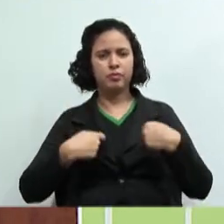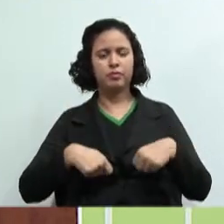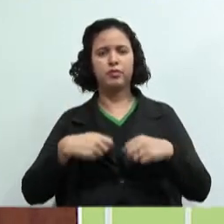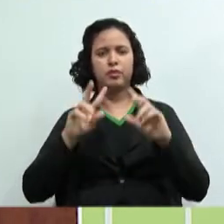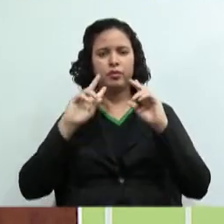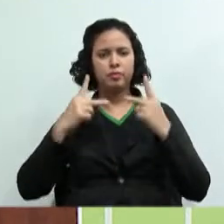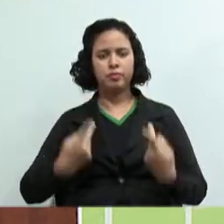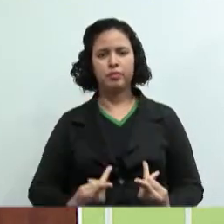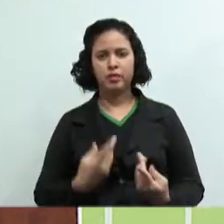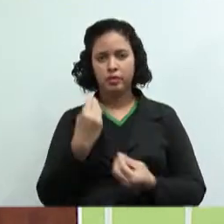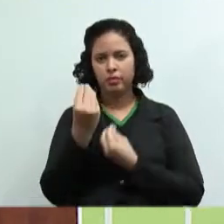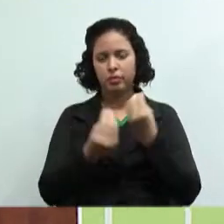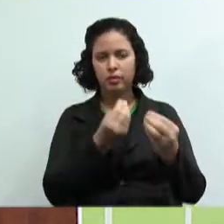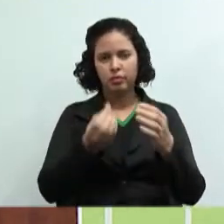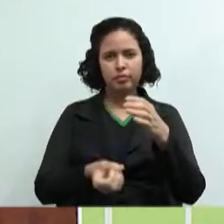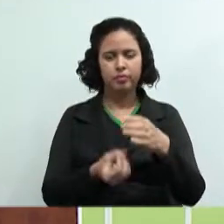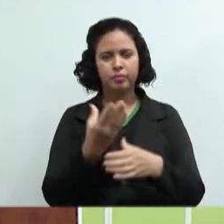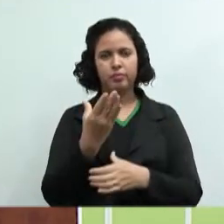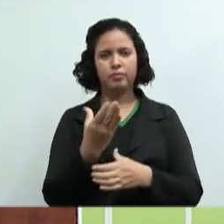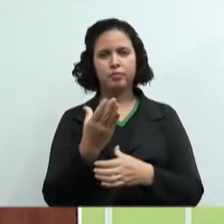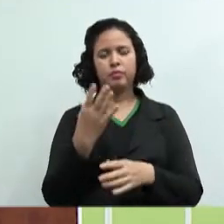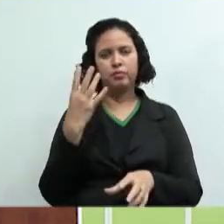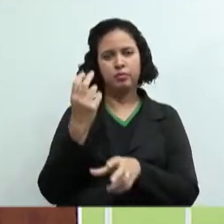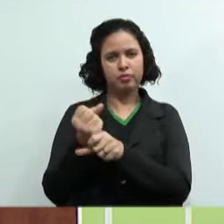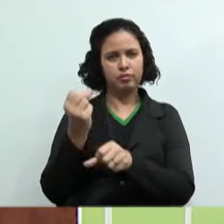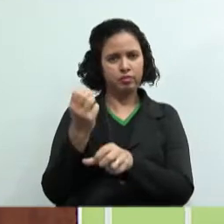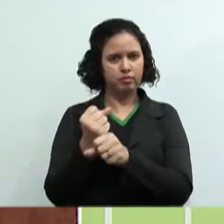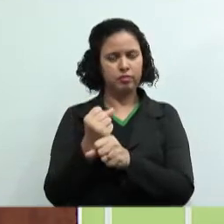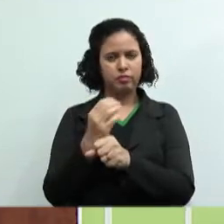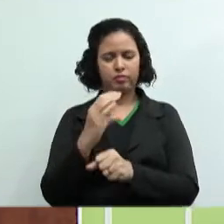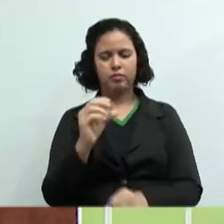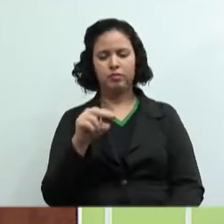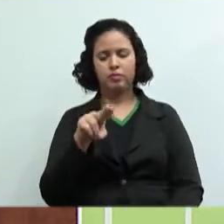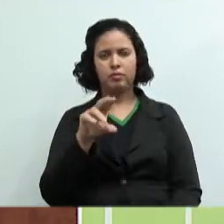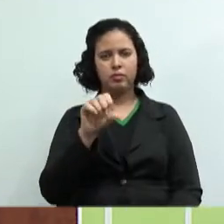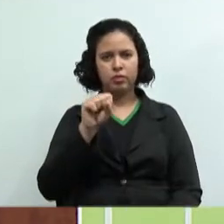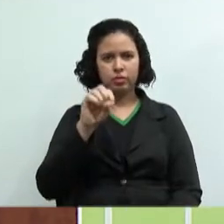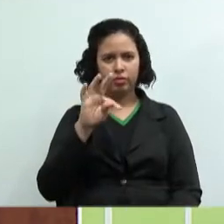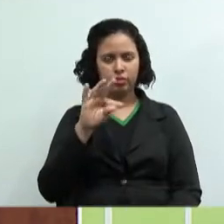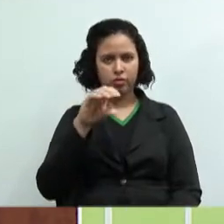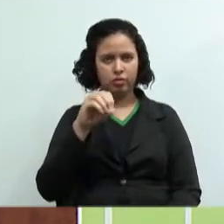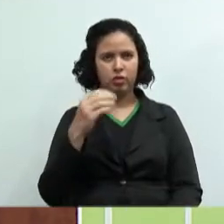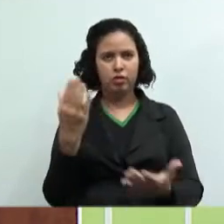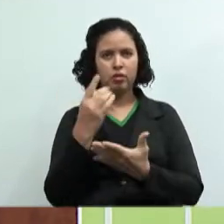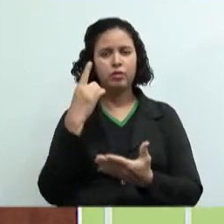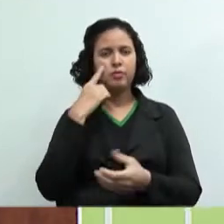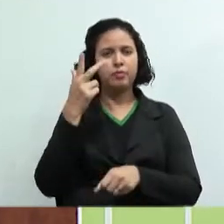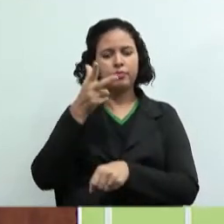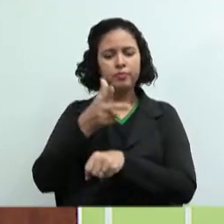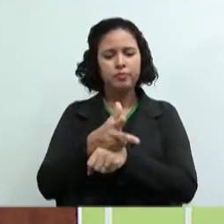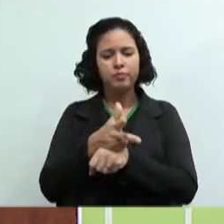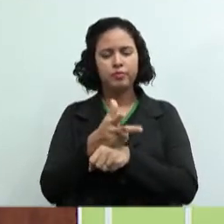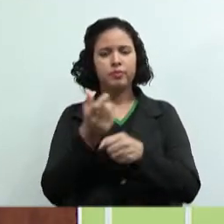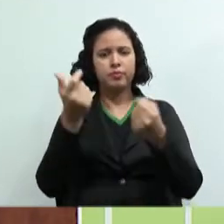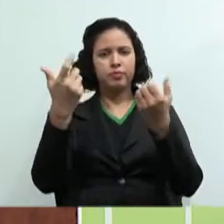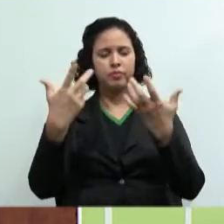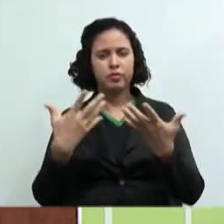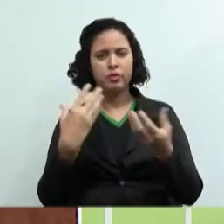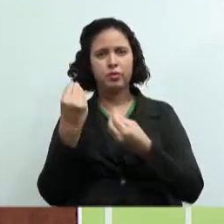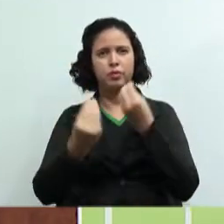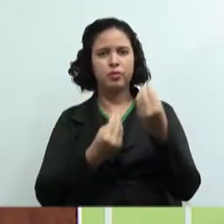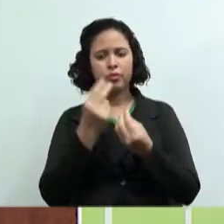quando que surgiu a contabilidade de custos? Nós vamos ver um vídeo, posteriormente, que vai contar essa